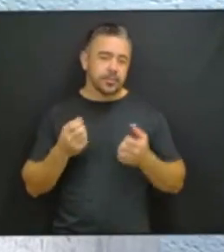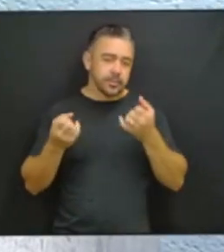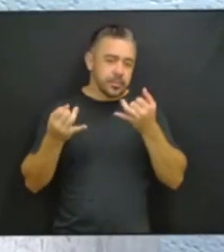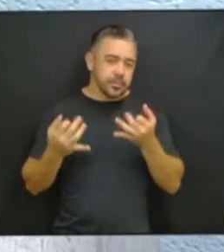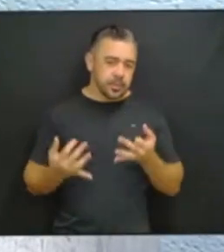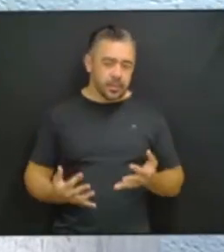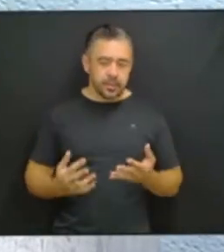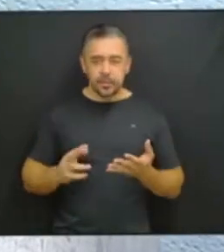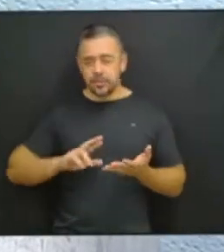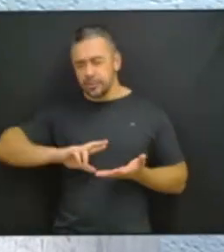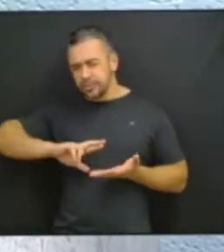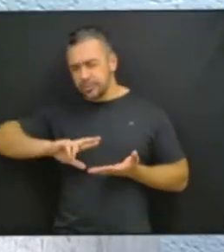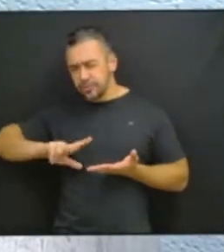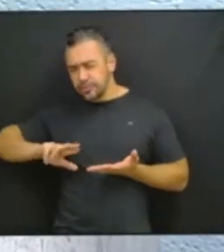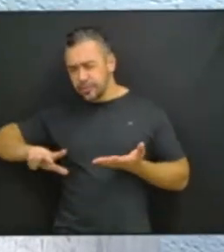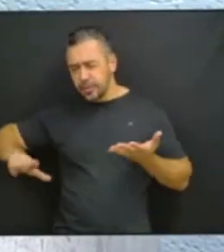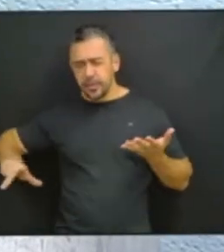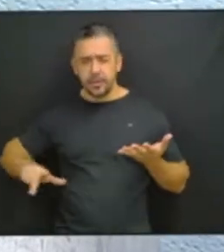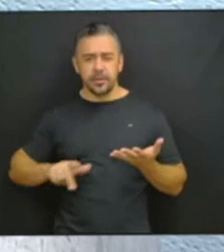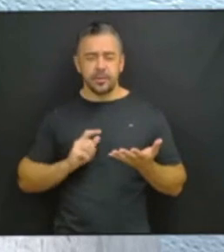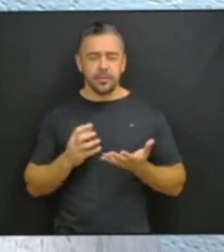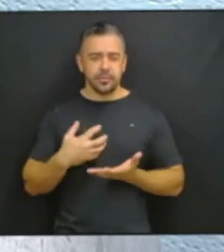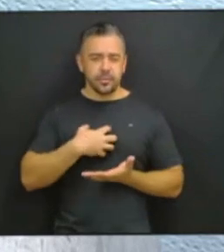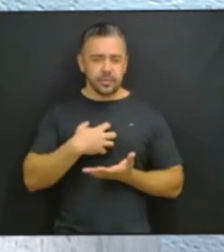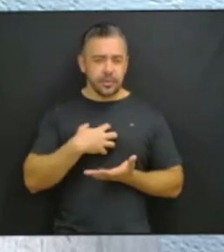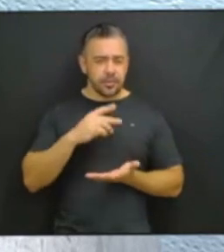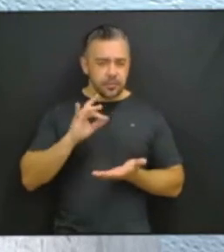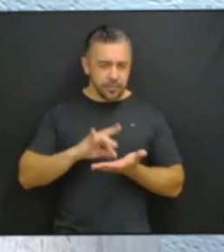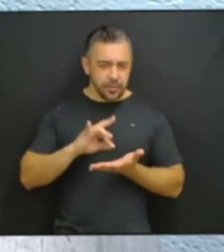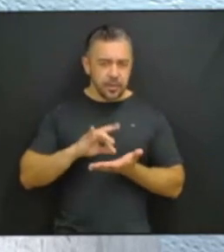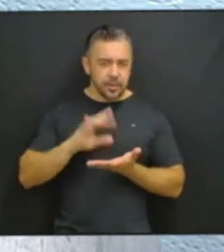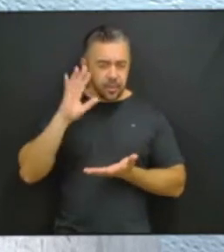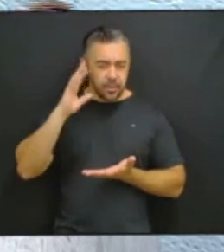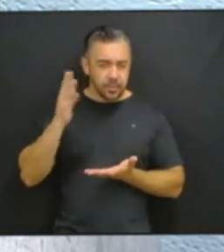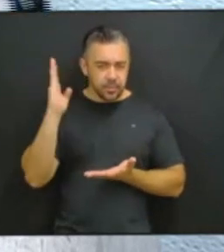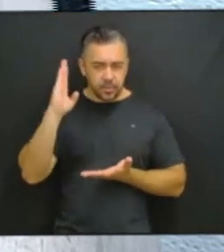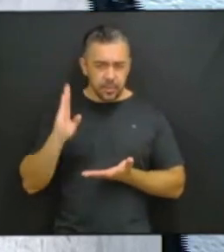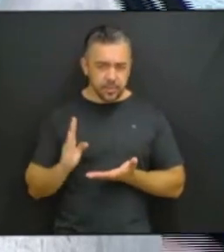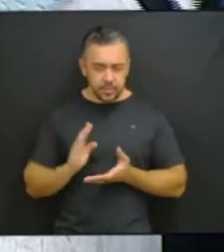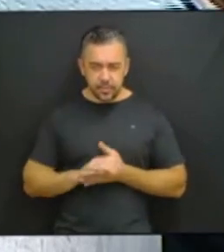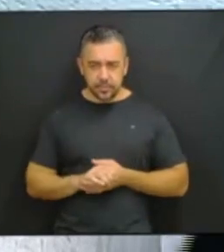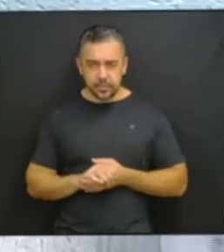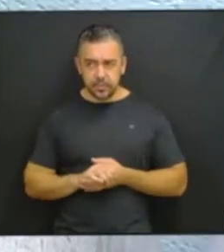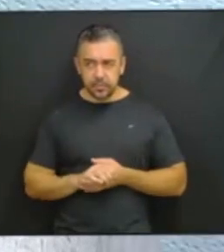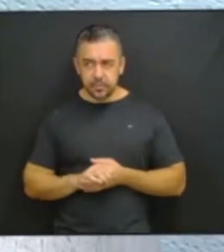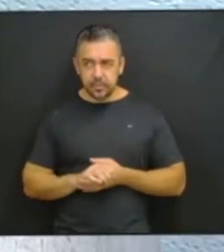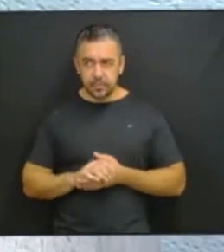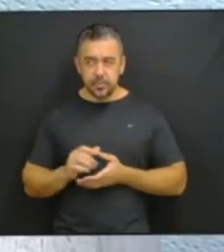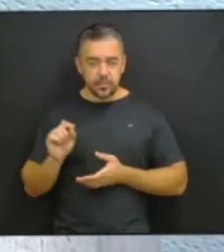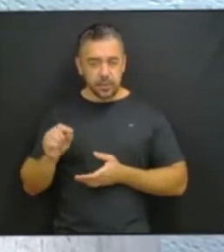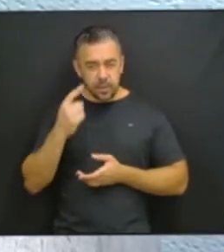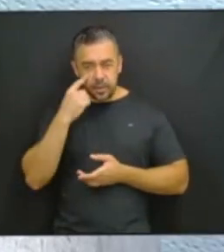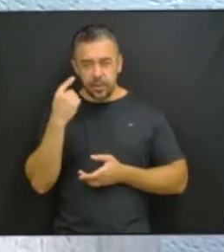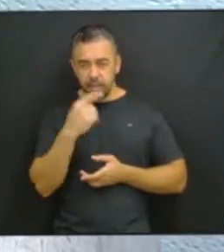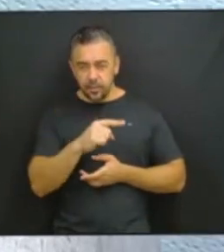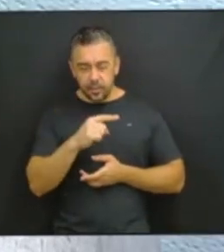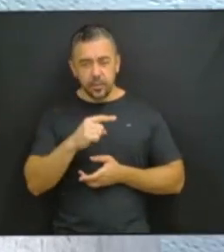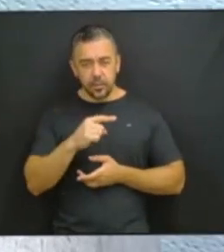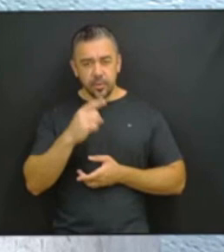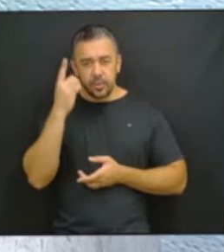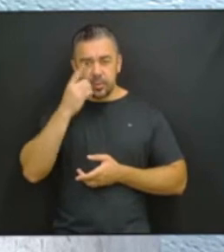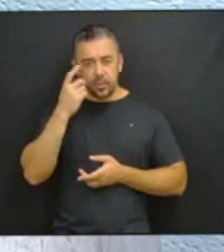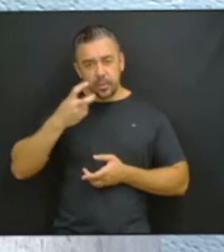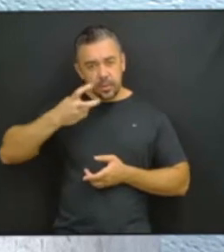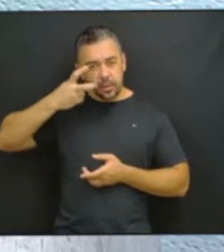narrar de forma diversa o que realmente aconteceu no Brasil. Quem acabou de ouvir o deputado Arilson Chiorato,